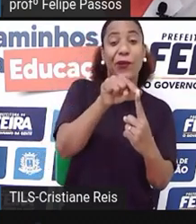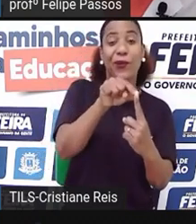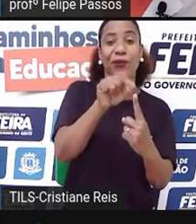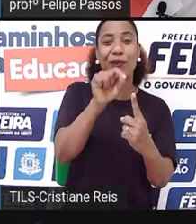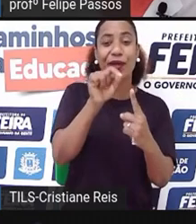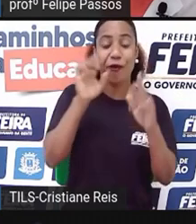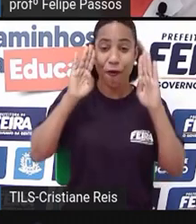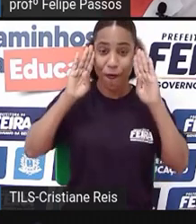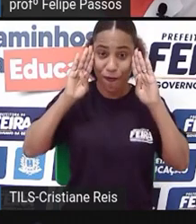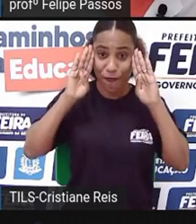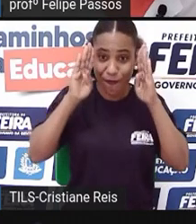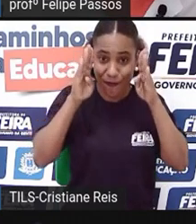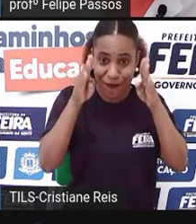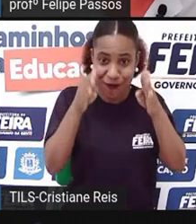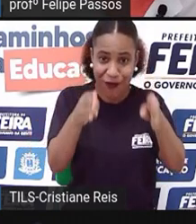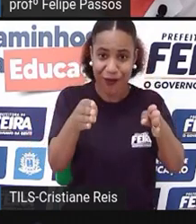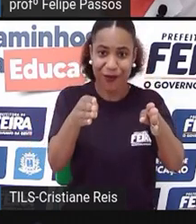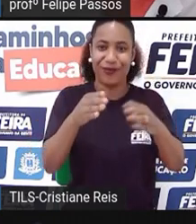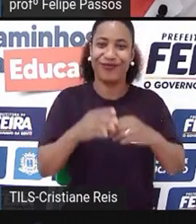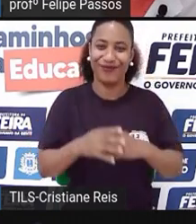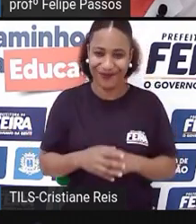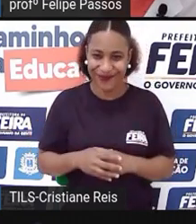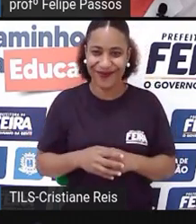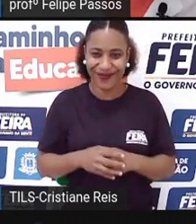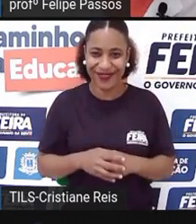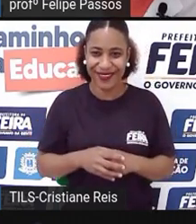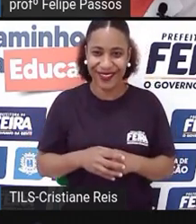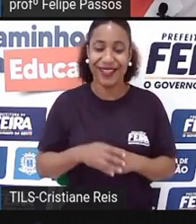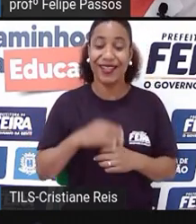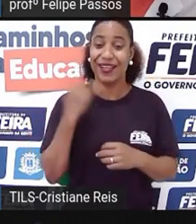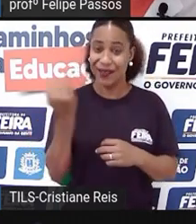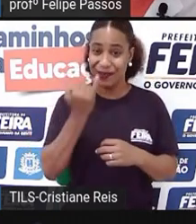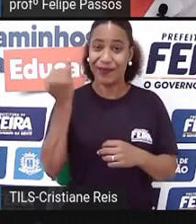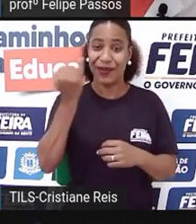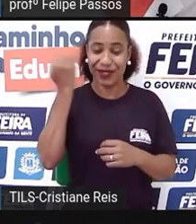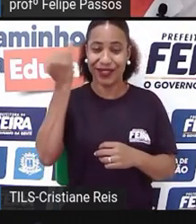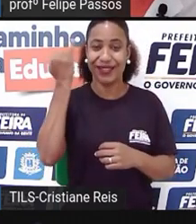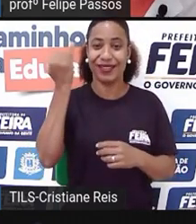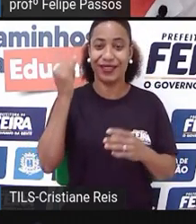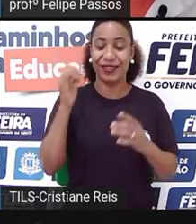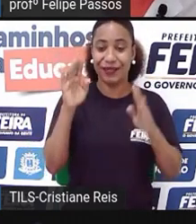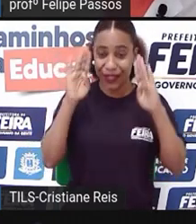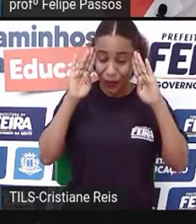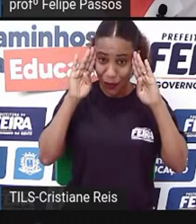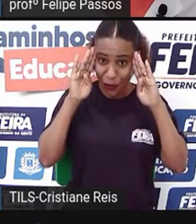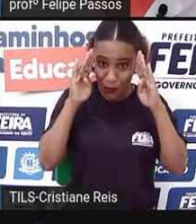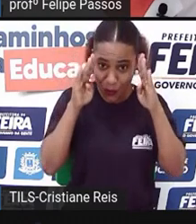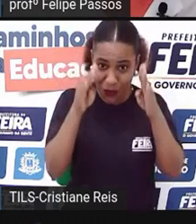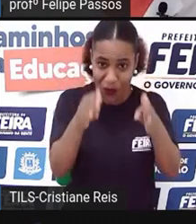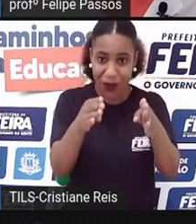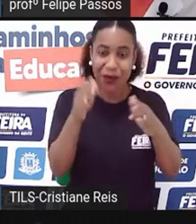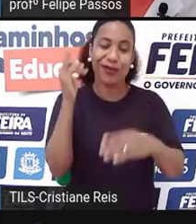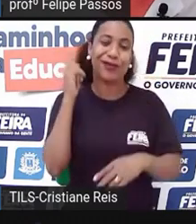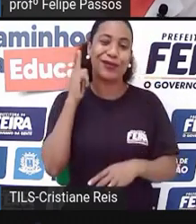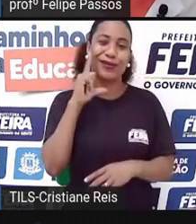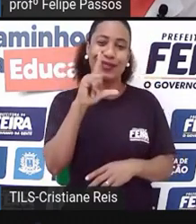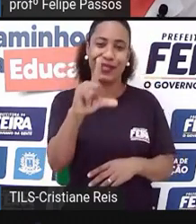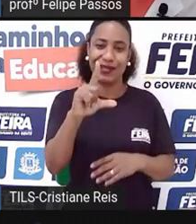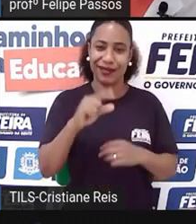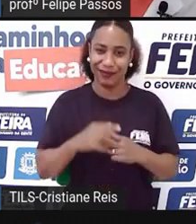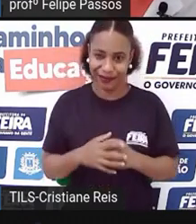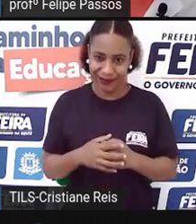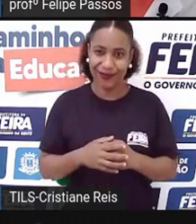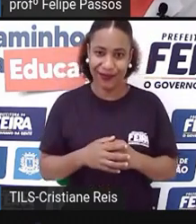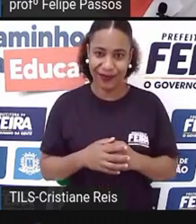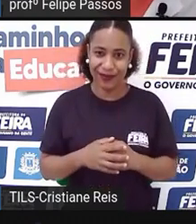busca desse objetivo, então isso é muito mais fácil, vamos dizer assim, isso é um impulsionador que faz com que